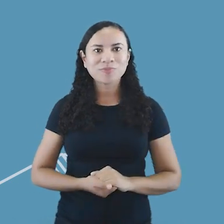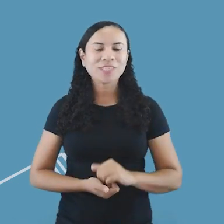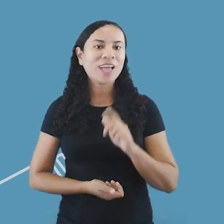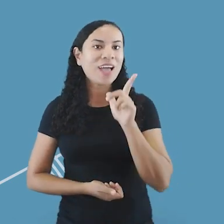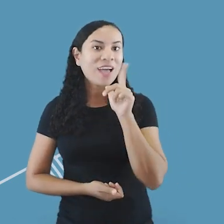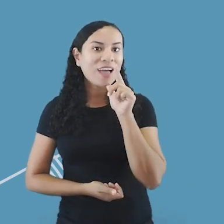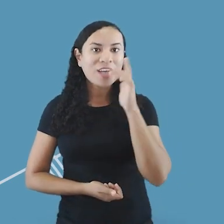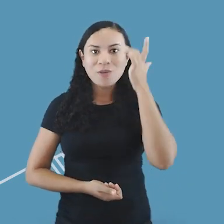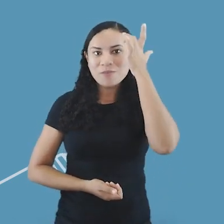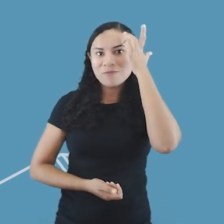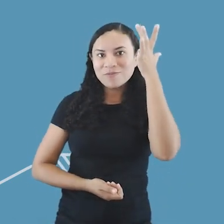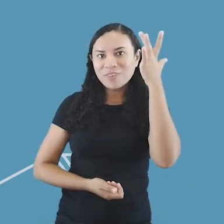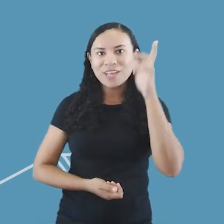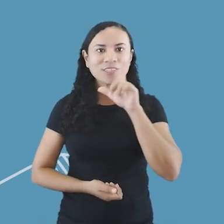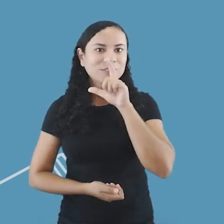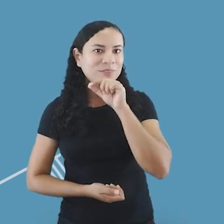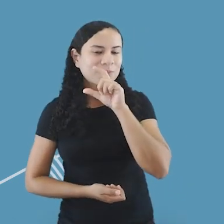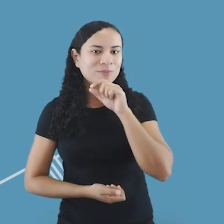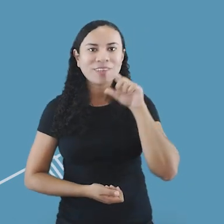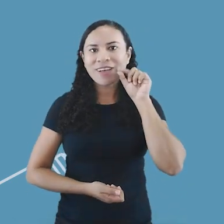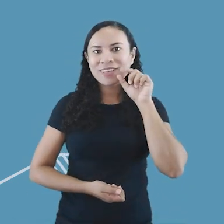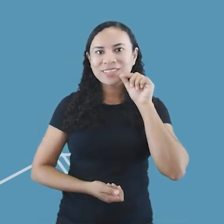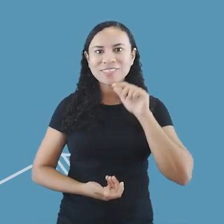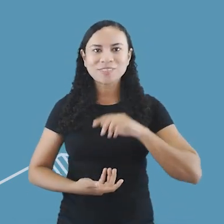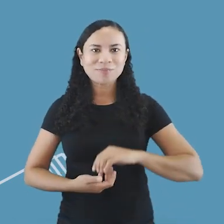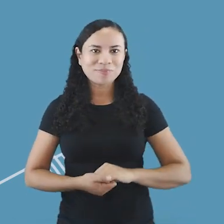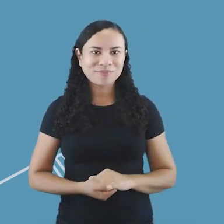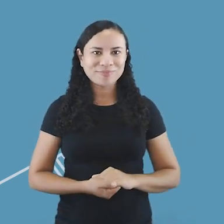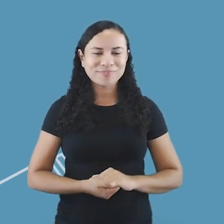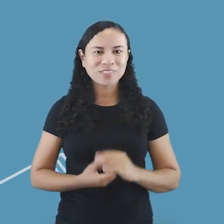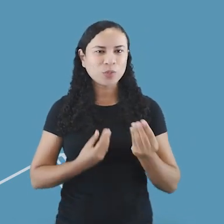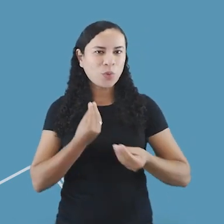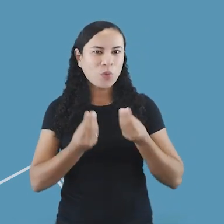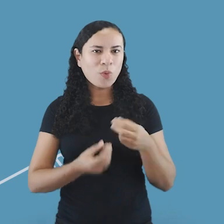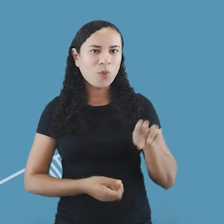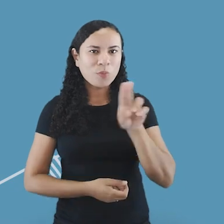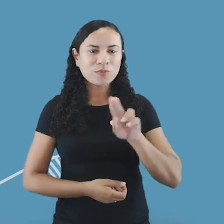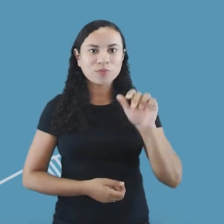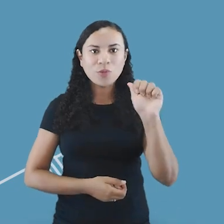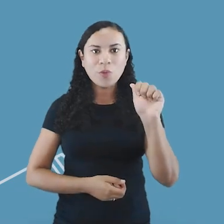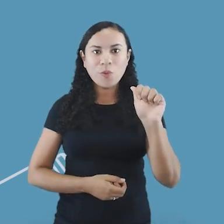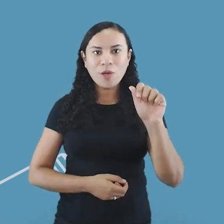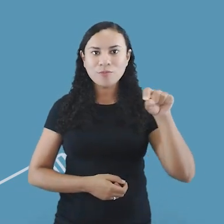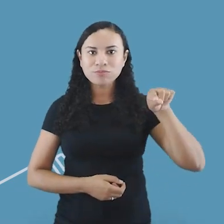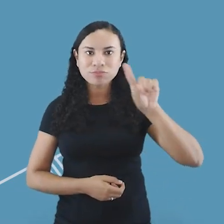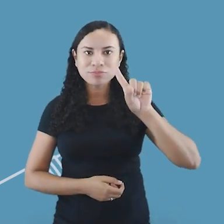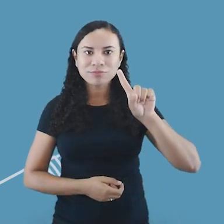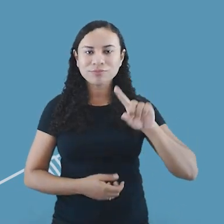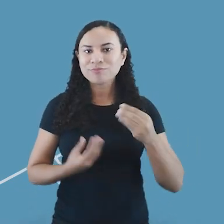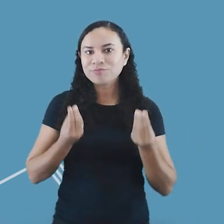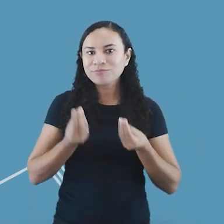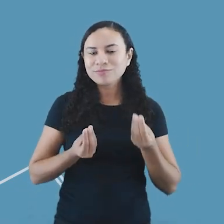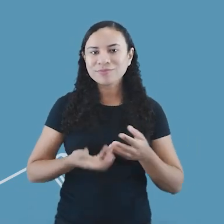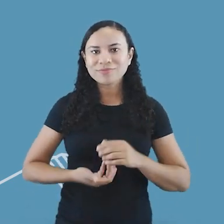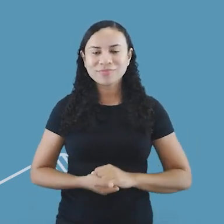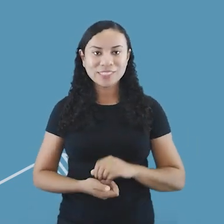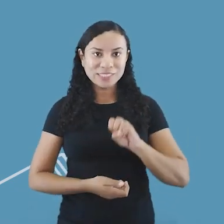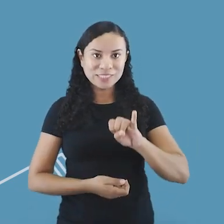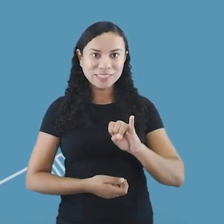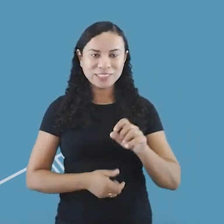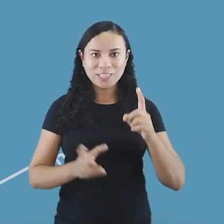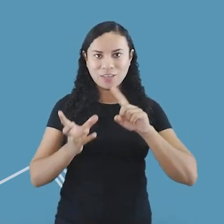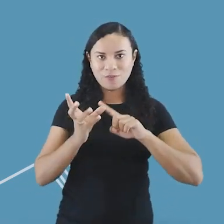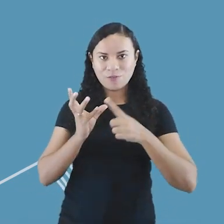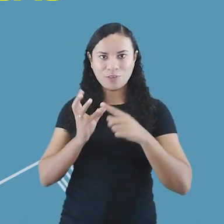fácil, sabiá, lápis. Agora, quando utilizamos o A com acento grave? Quando a vogal A